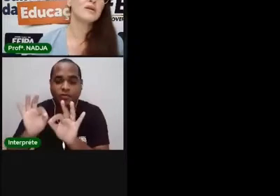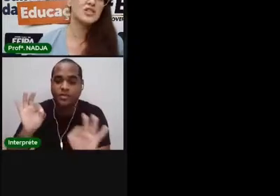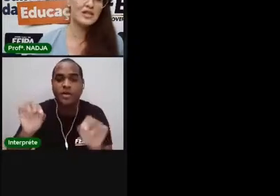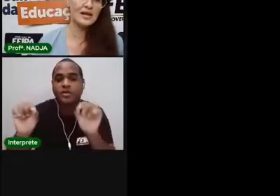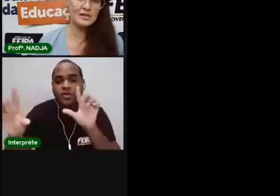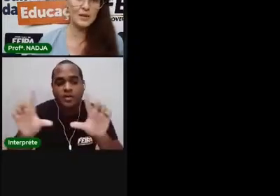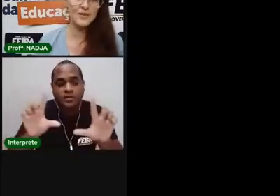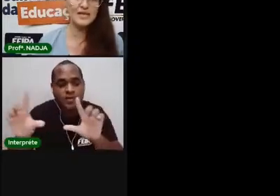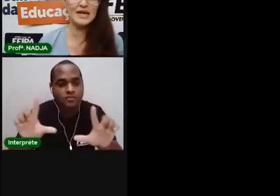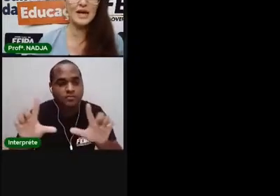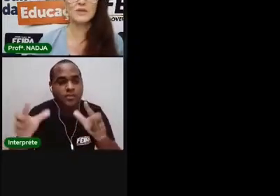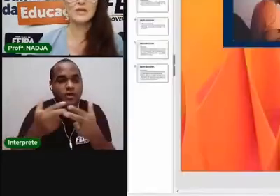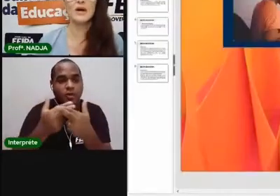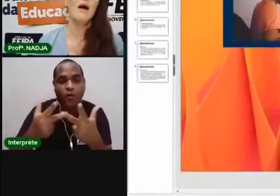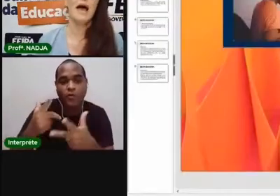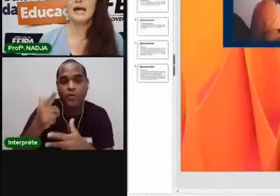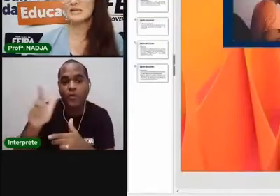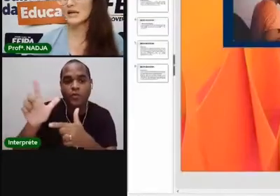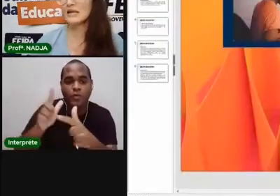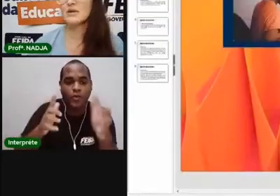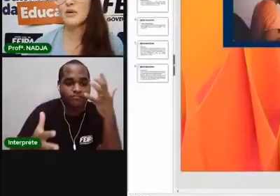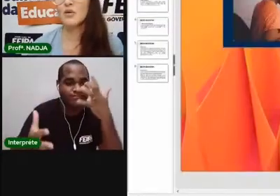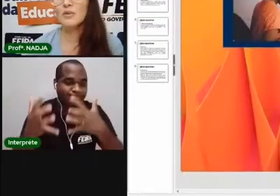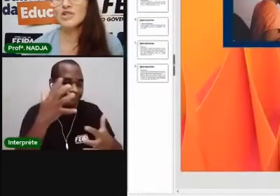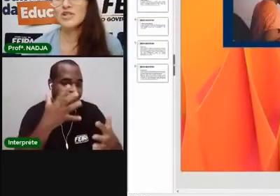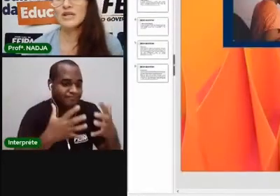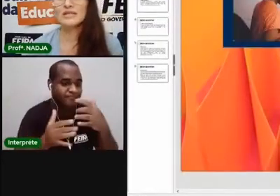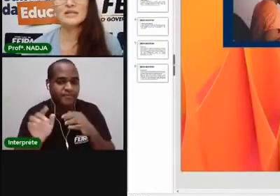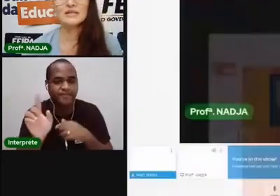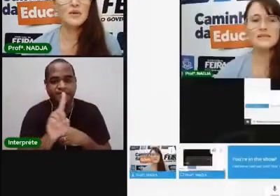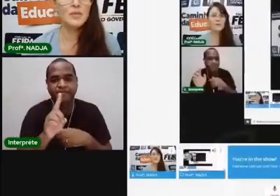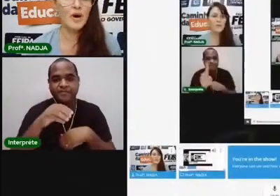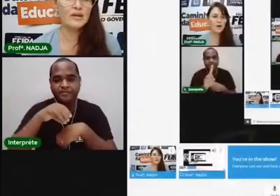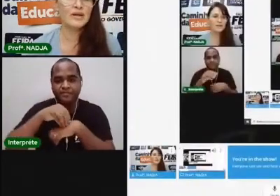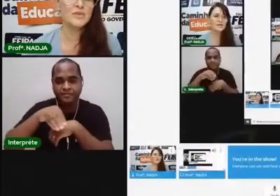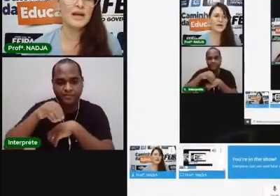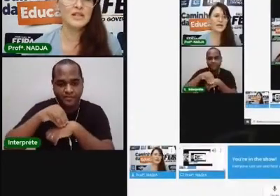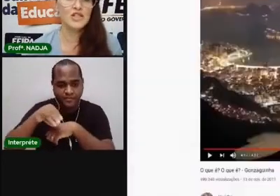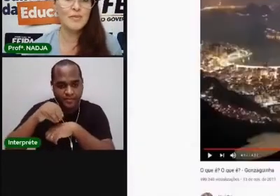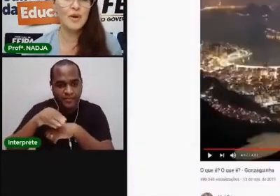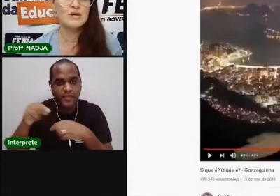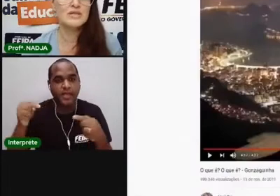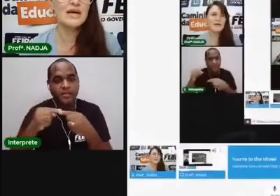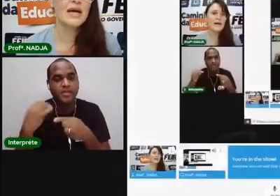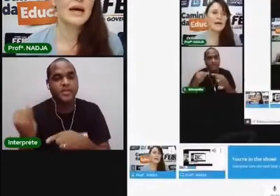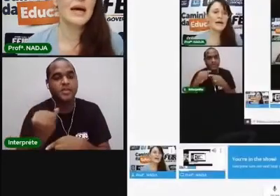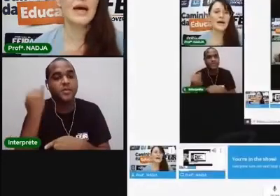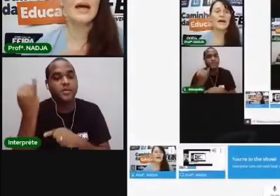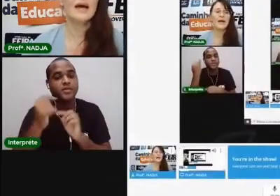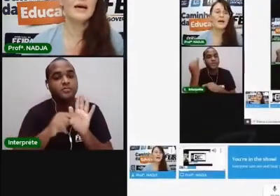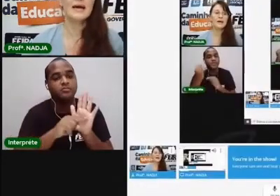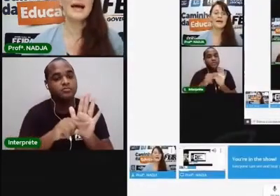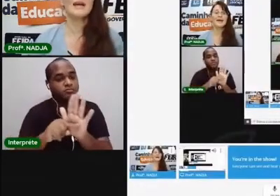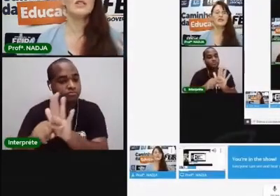e qualquer outra distração, tá certo? Então, essas aqui são algumas dicas que são importantes para que a gente possa